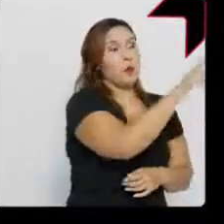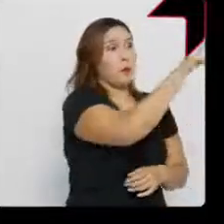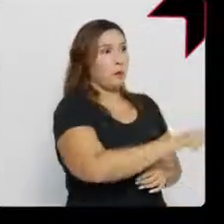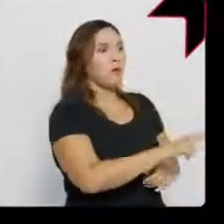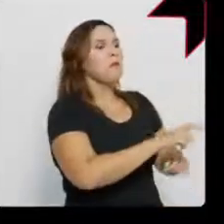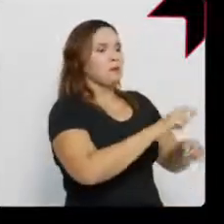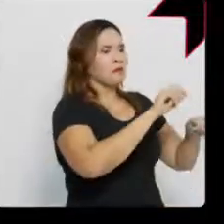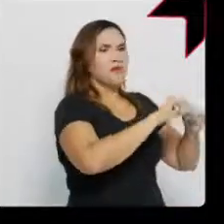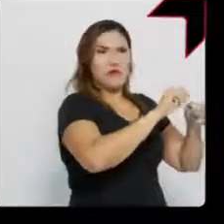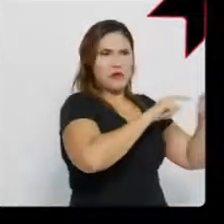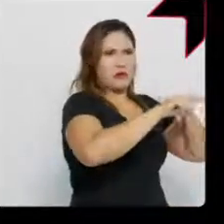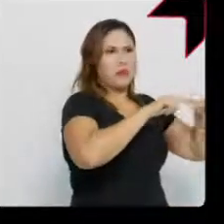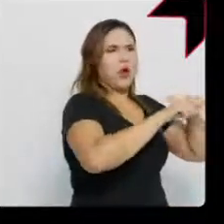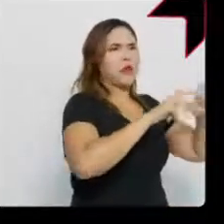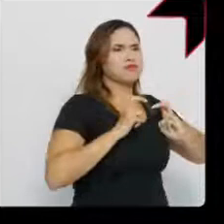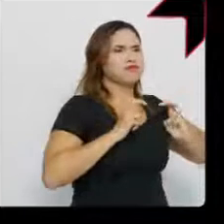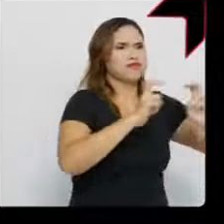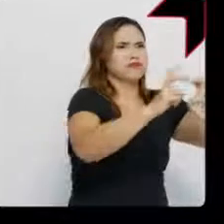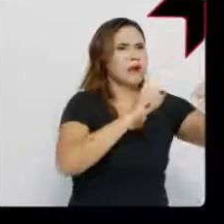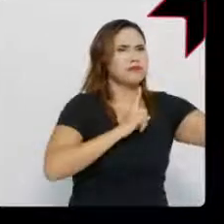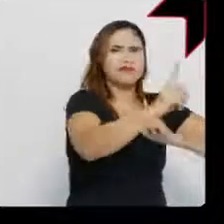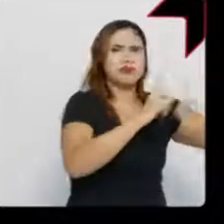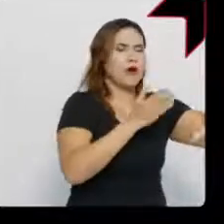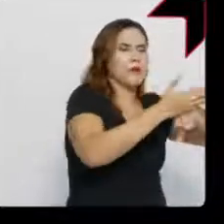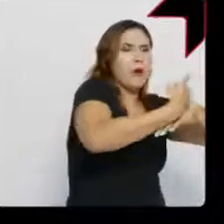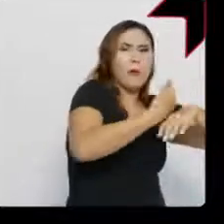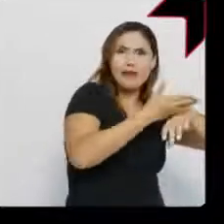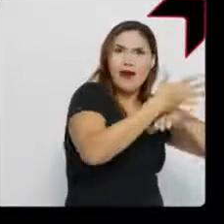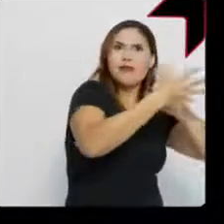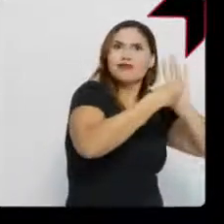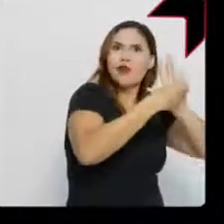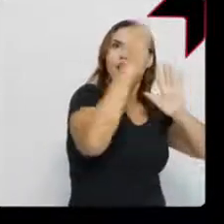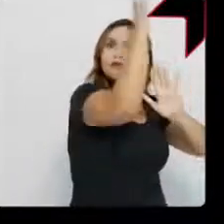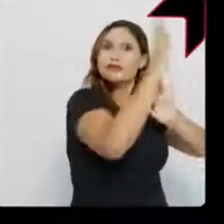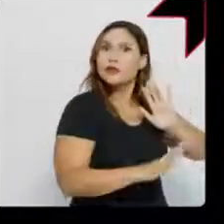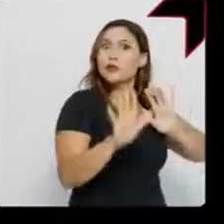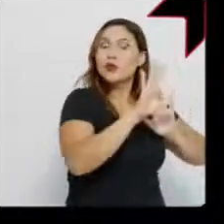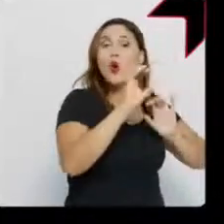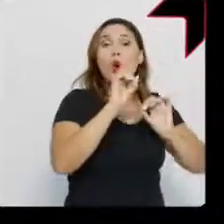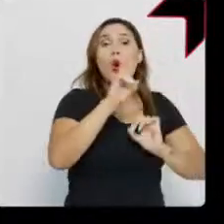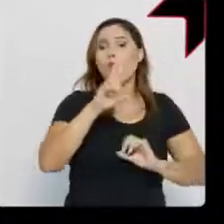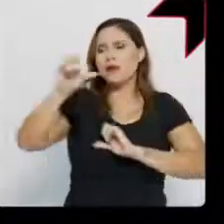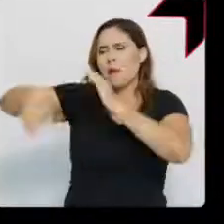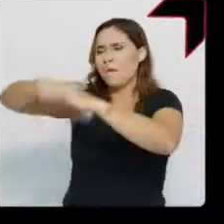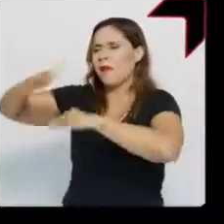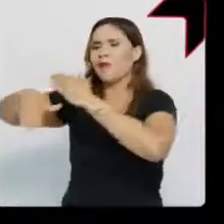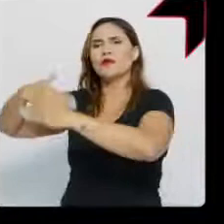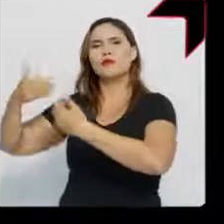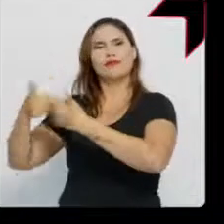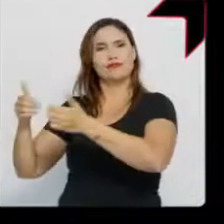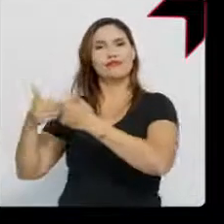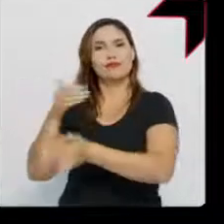grandes avenidas e fez Conquista ser referência em mobilidade? Ou o que bagunçou completamente o transporte público?